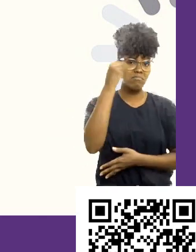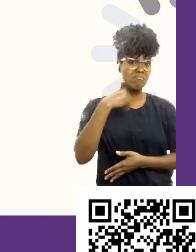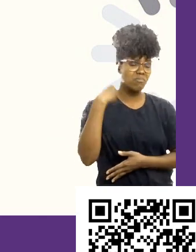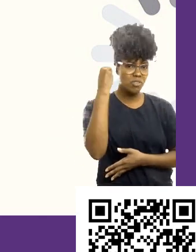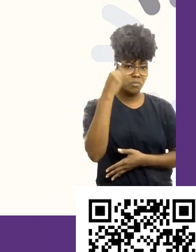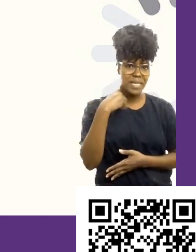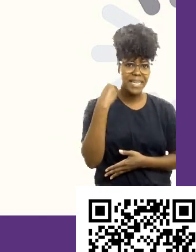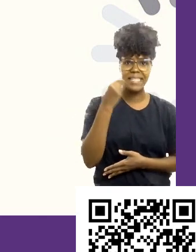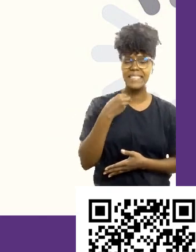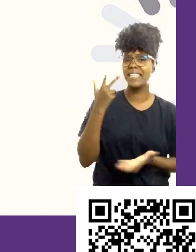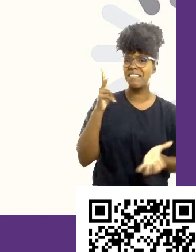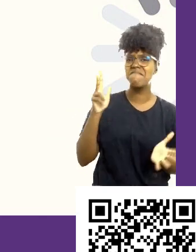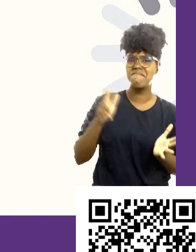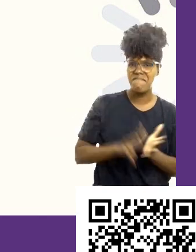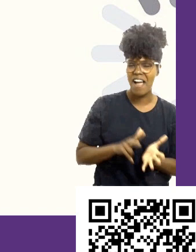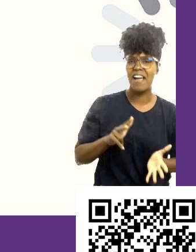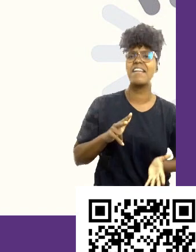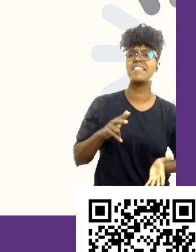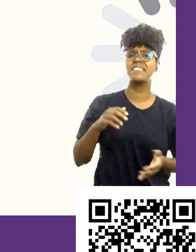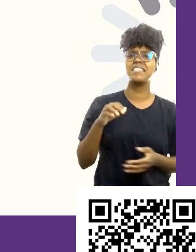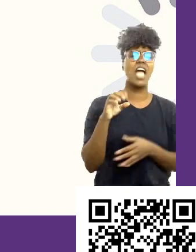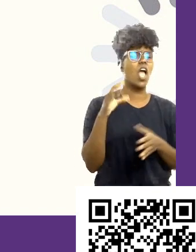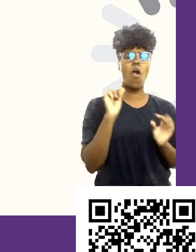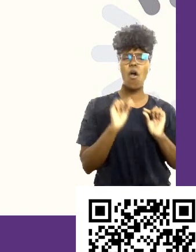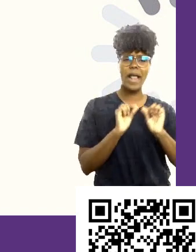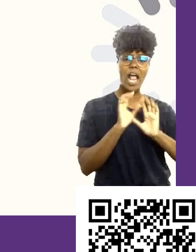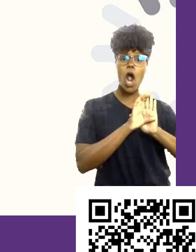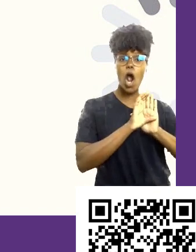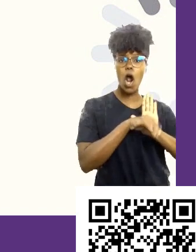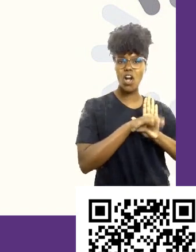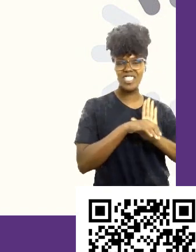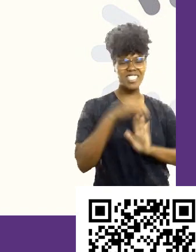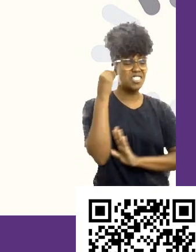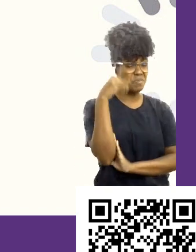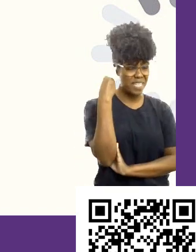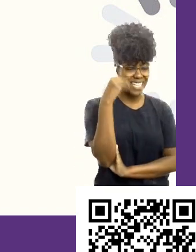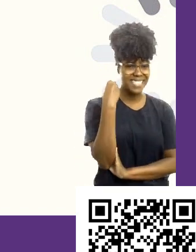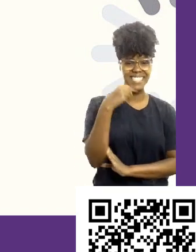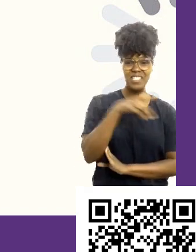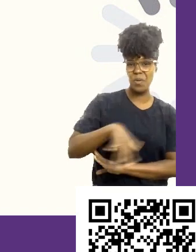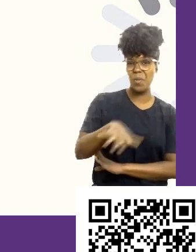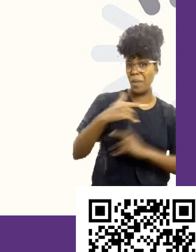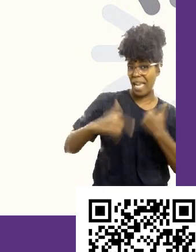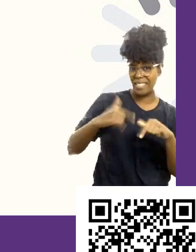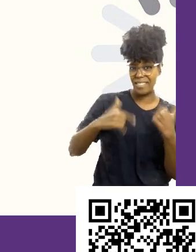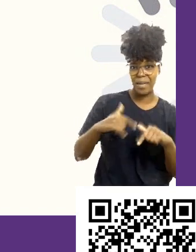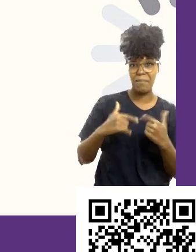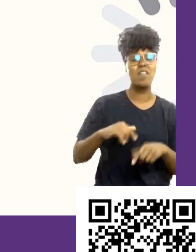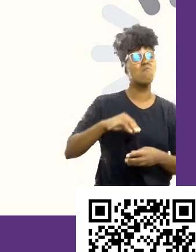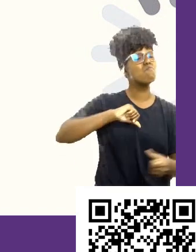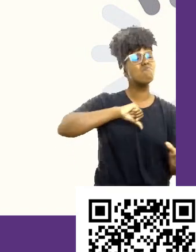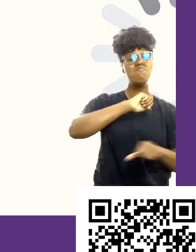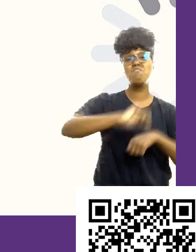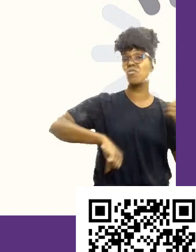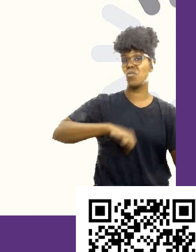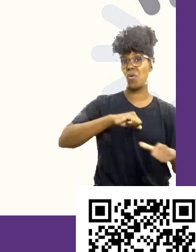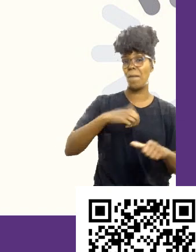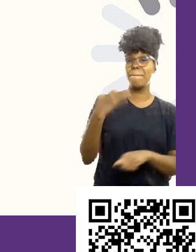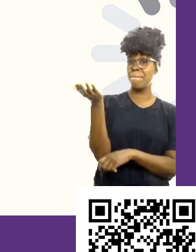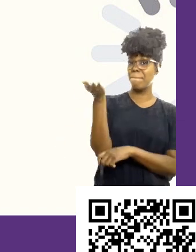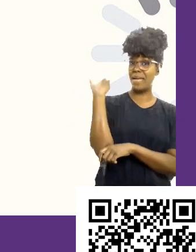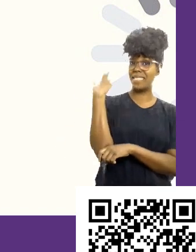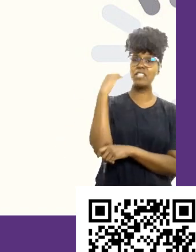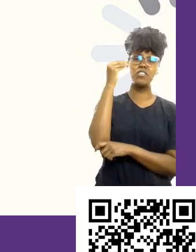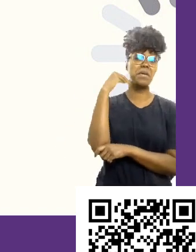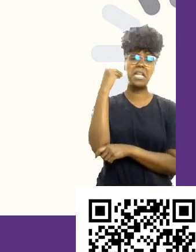conceito do que é experiência no mercado de trabalho mudou muito. Antigamente, só era considerado experiência o que estava na carteira de